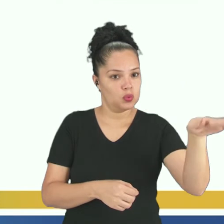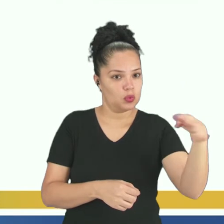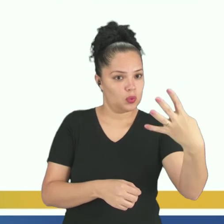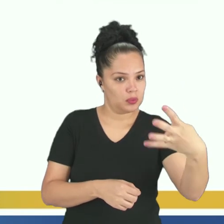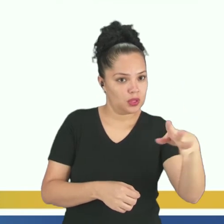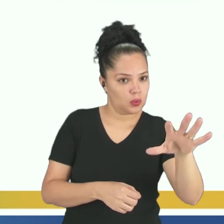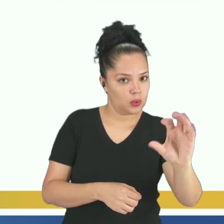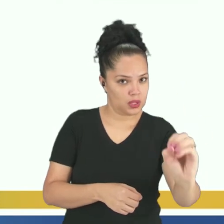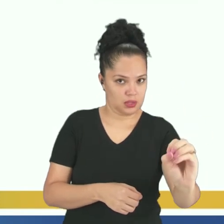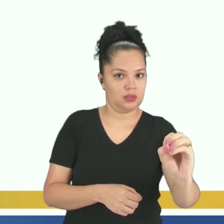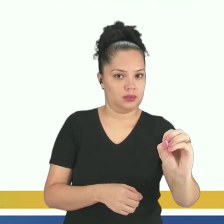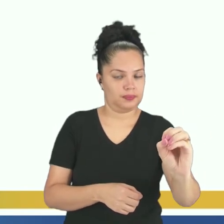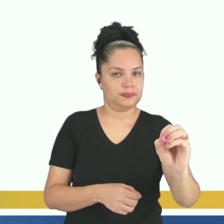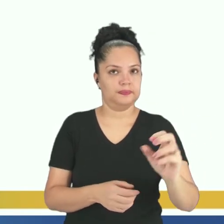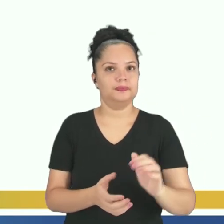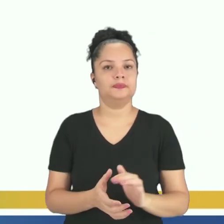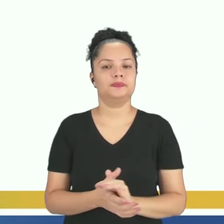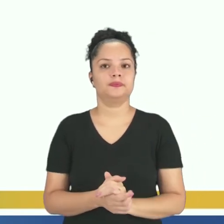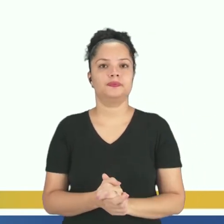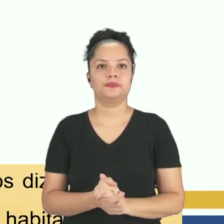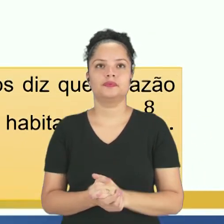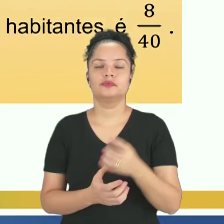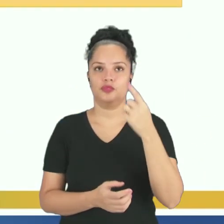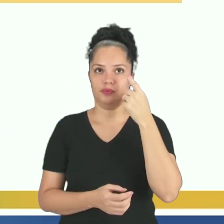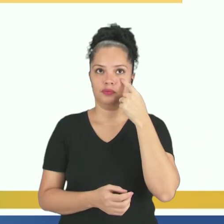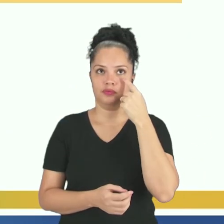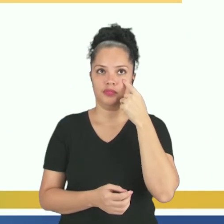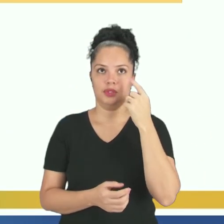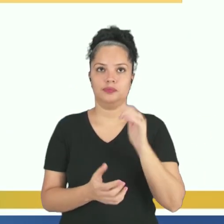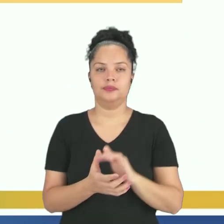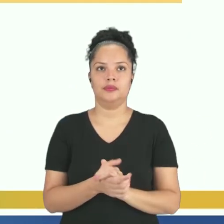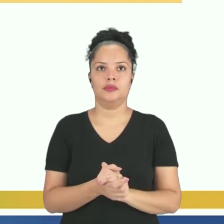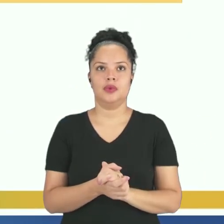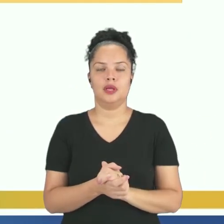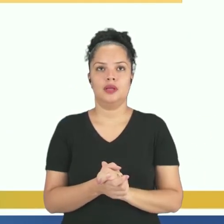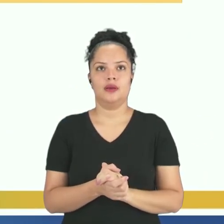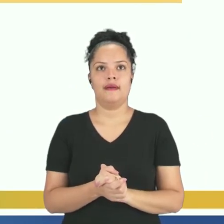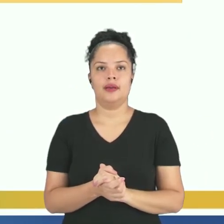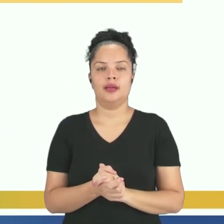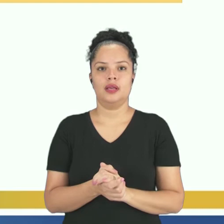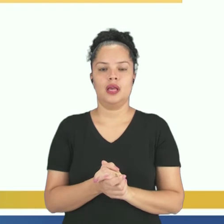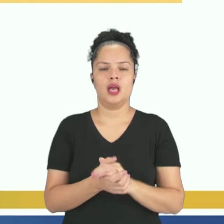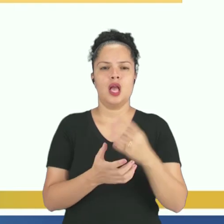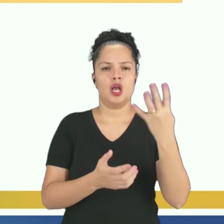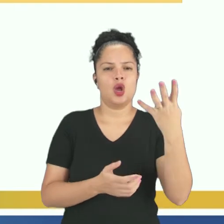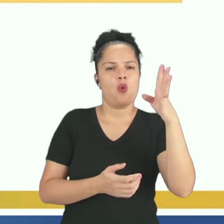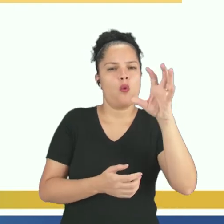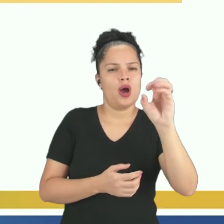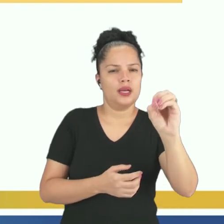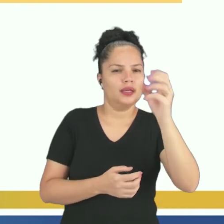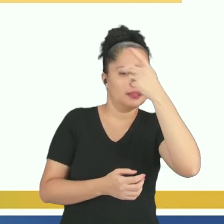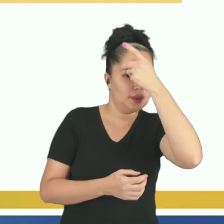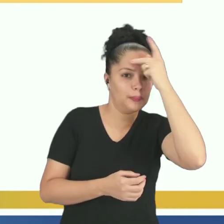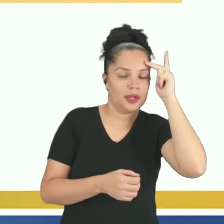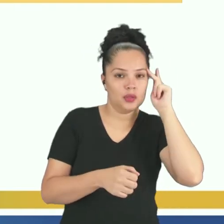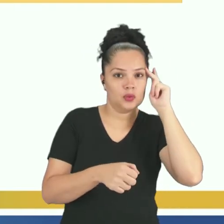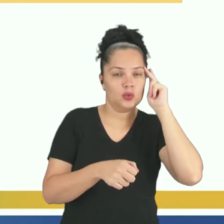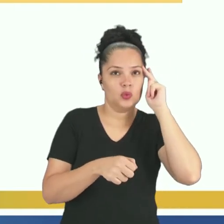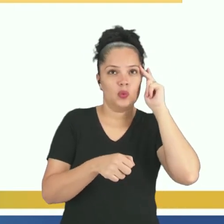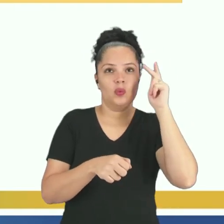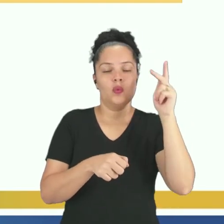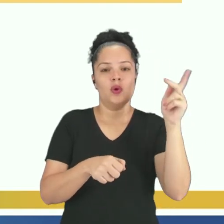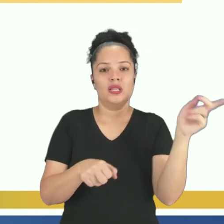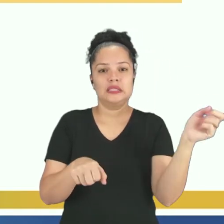nosso primeiro raciocínio aí. Então, vamos resolver. Então, vamos lá. Se a cada 40 habitantes, 8 foram